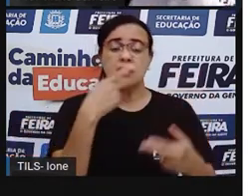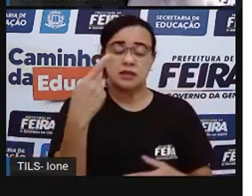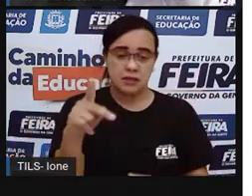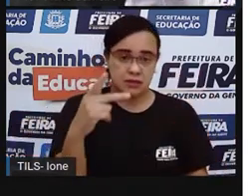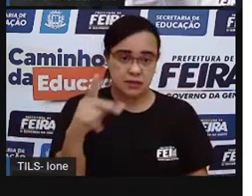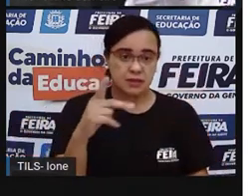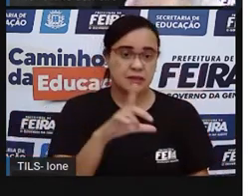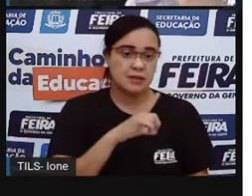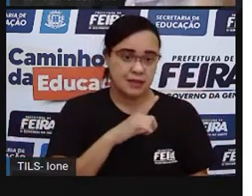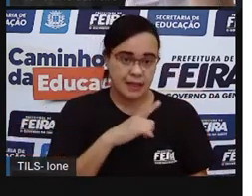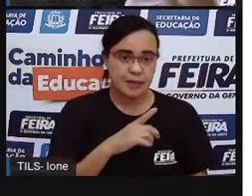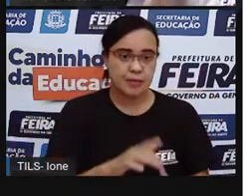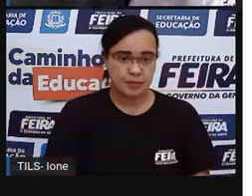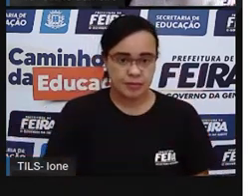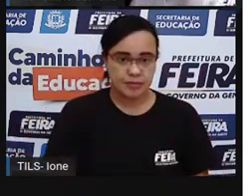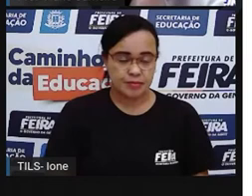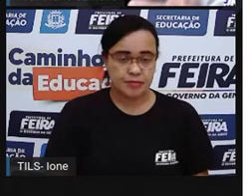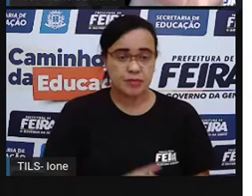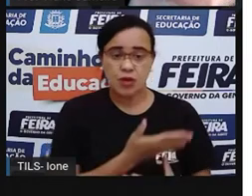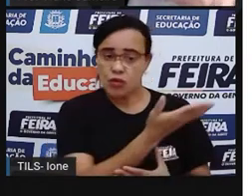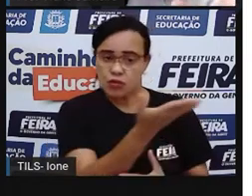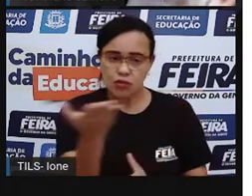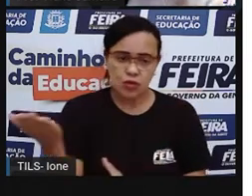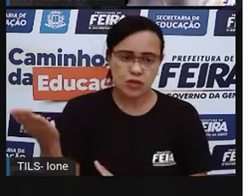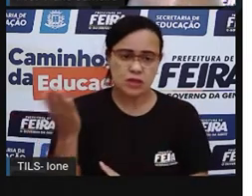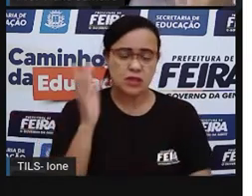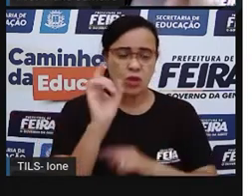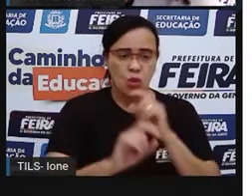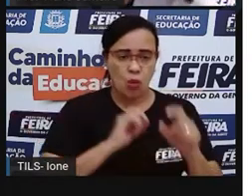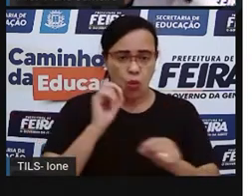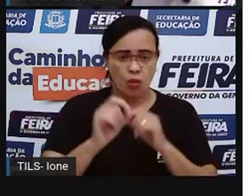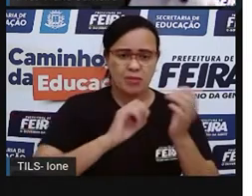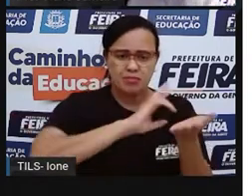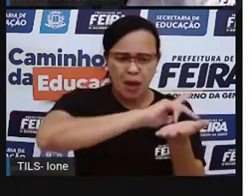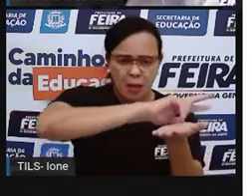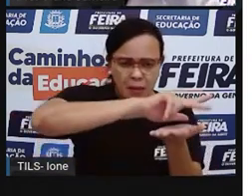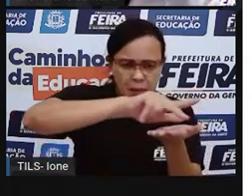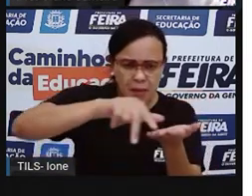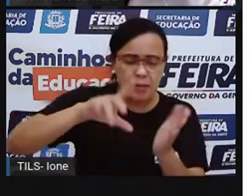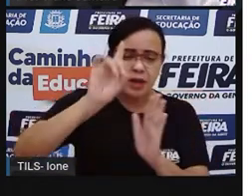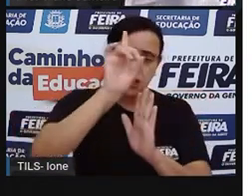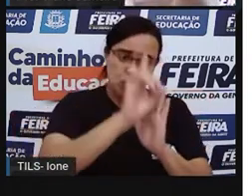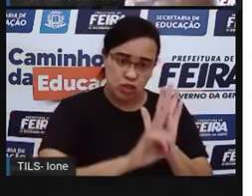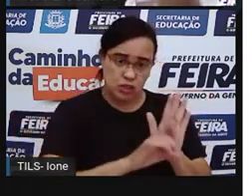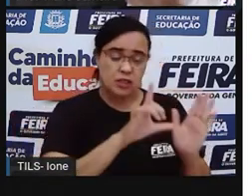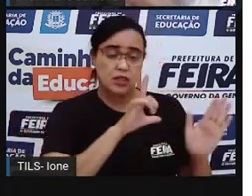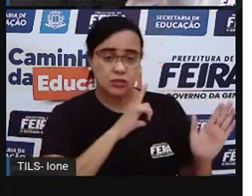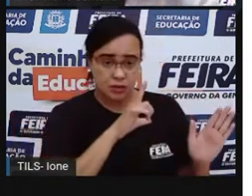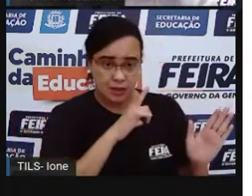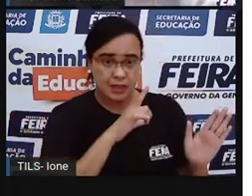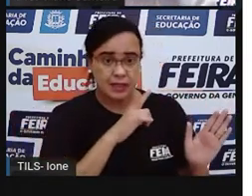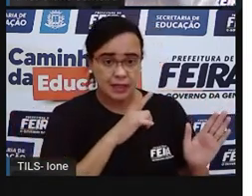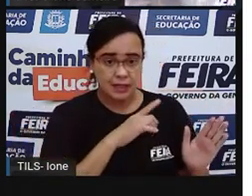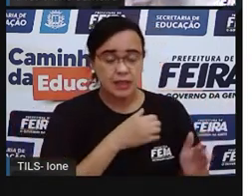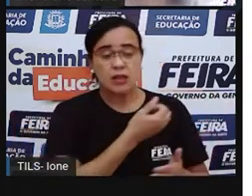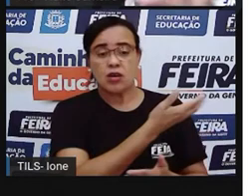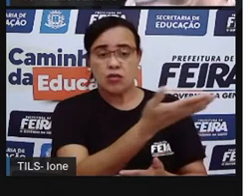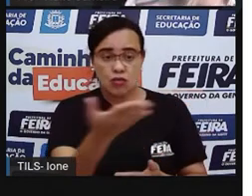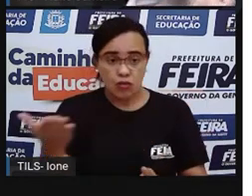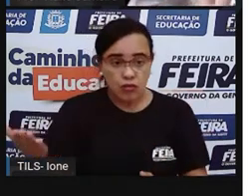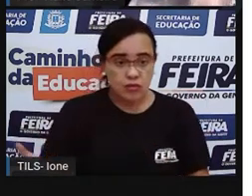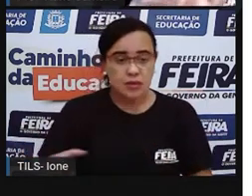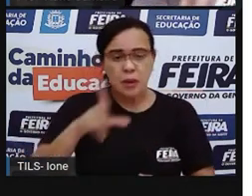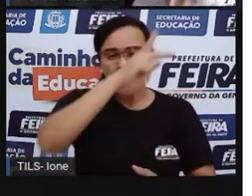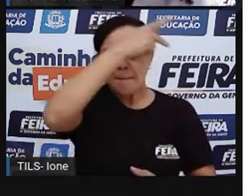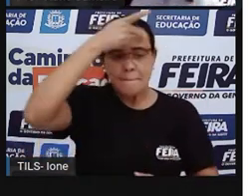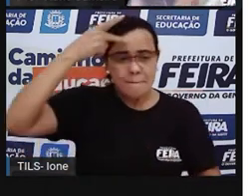lembrar disso, que vocês são... Tem vários direitos que vocês possuem, vocês são seres humanos, né? E vocês têm todos esses